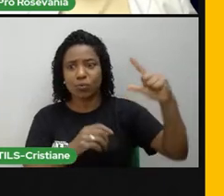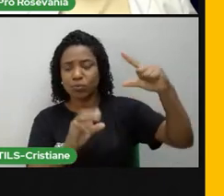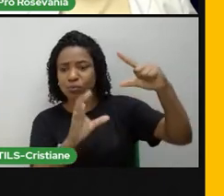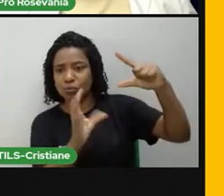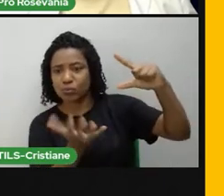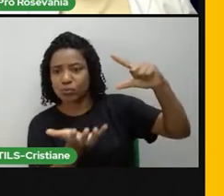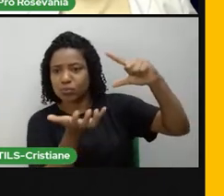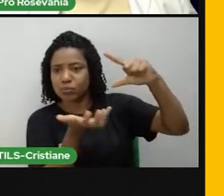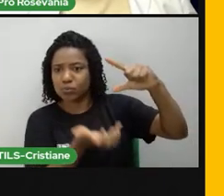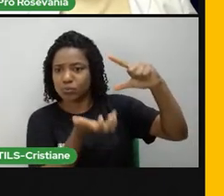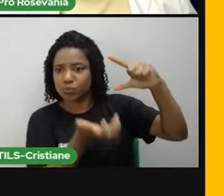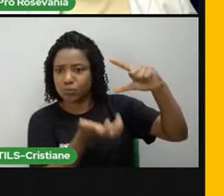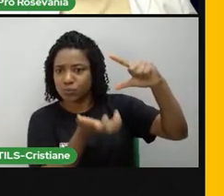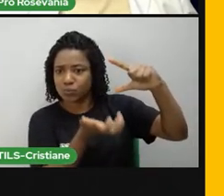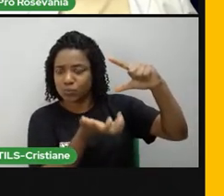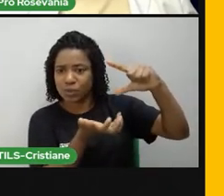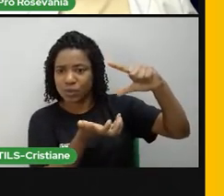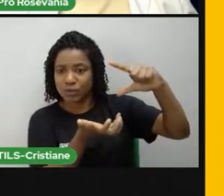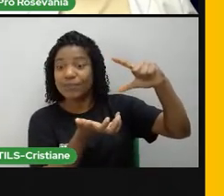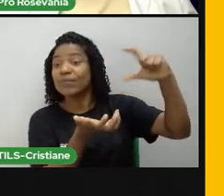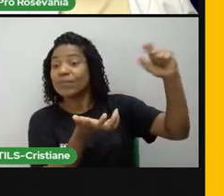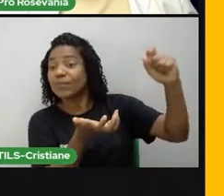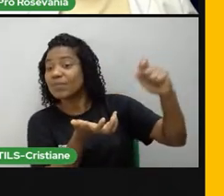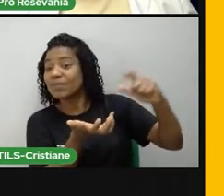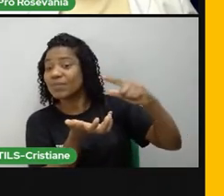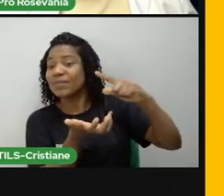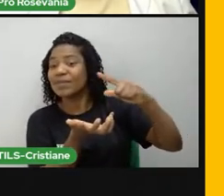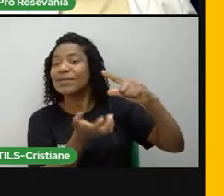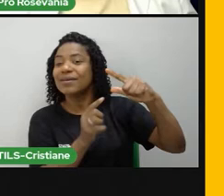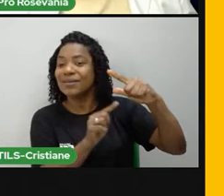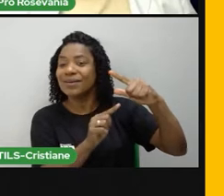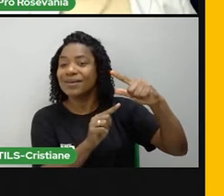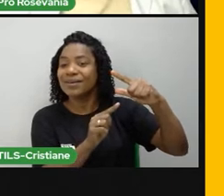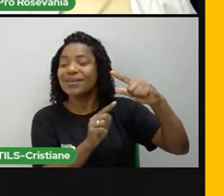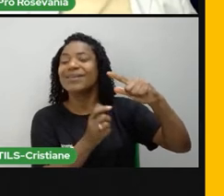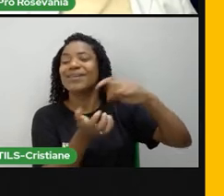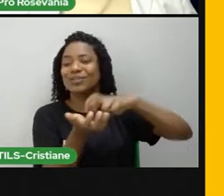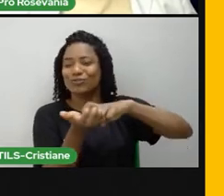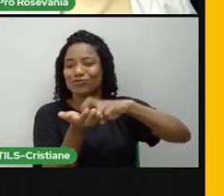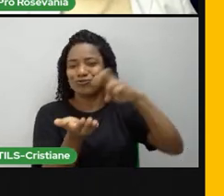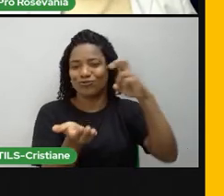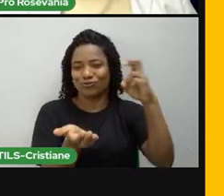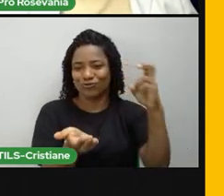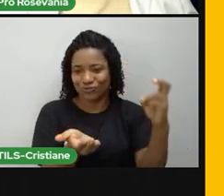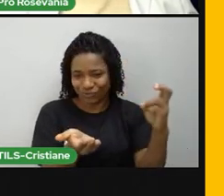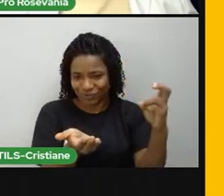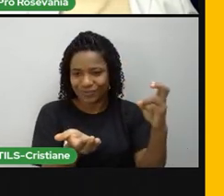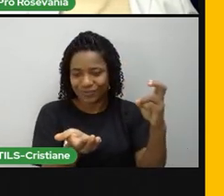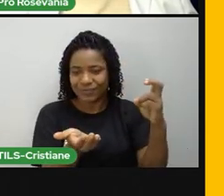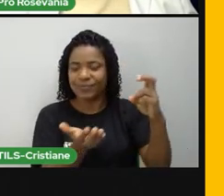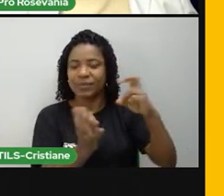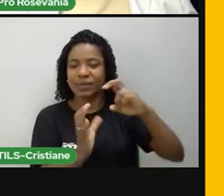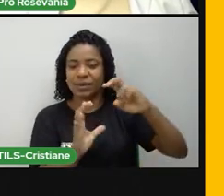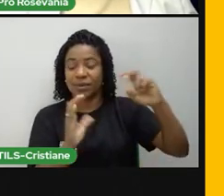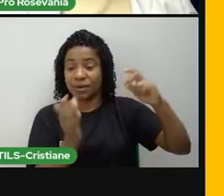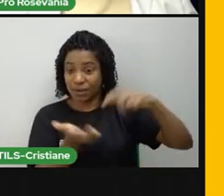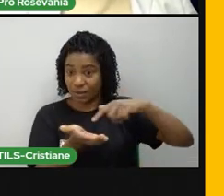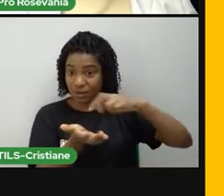que está voltada para o sol, como nós já sabemos, a gente chama de dia. E a